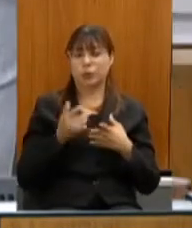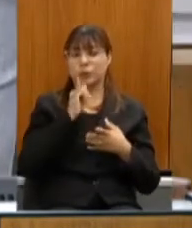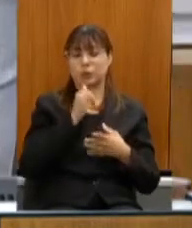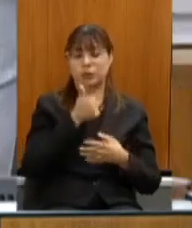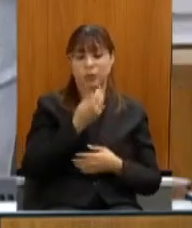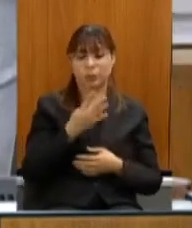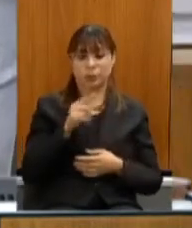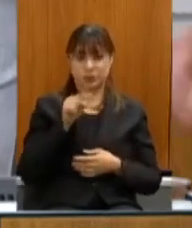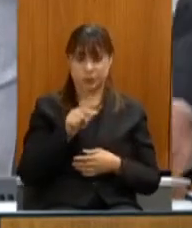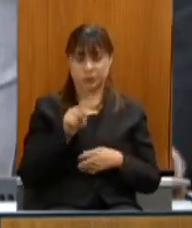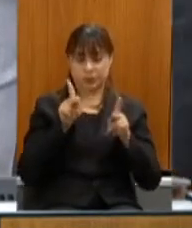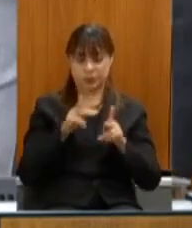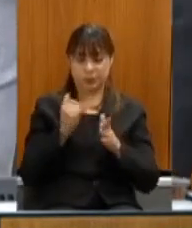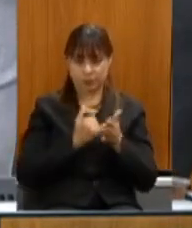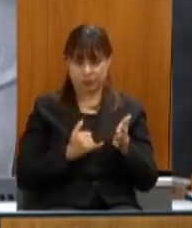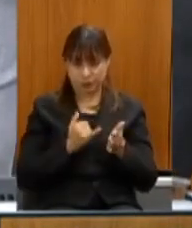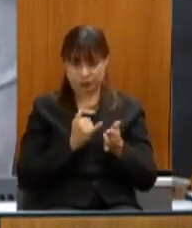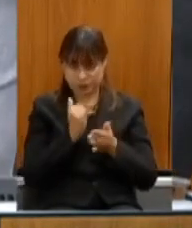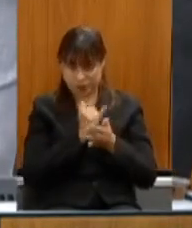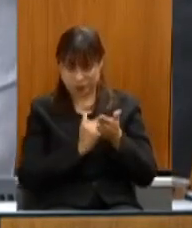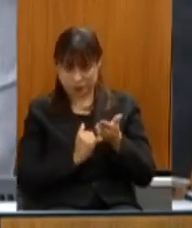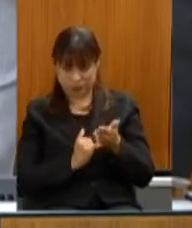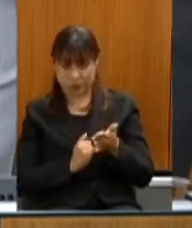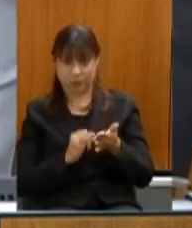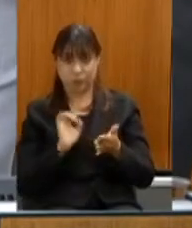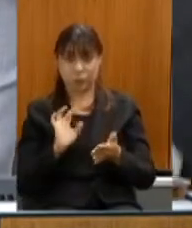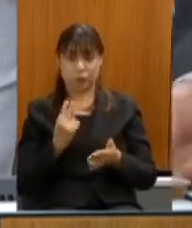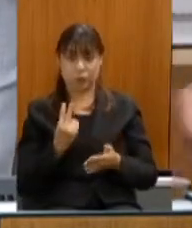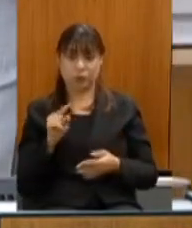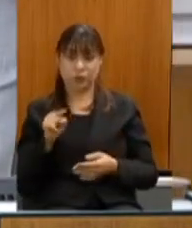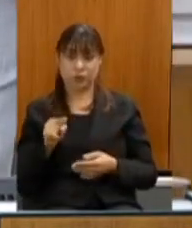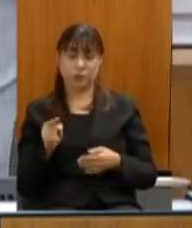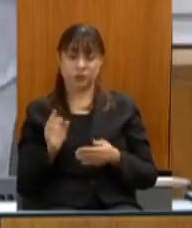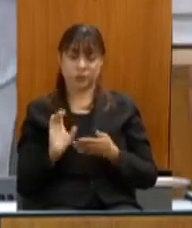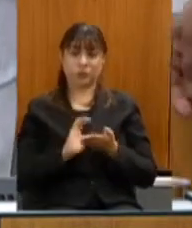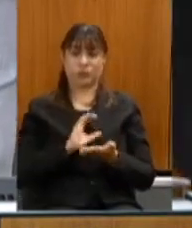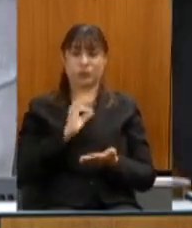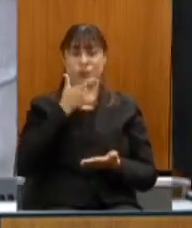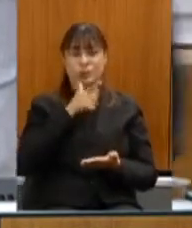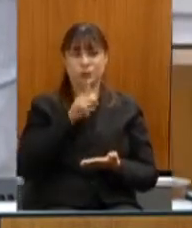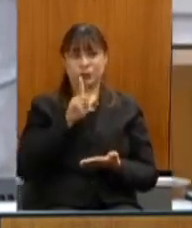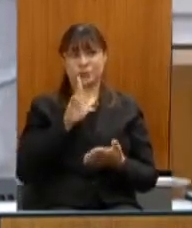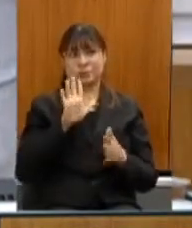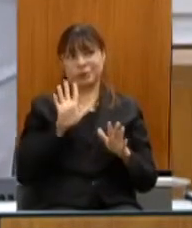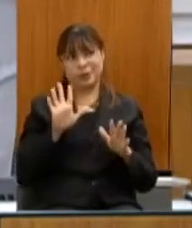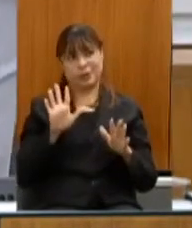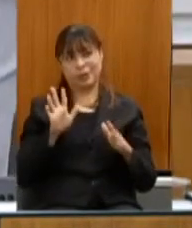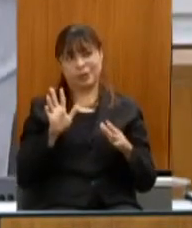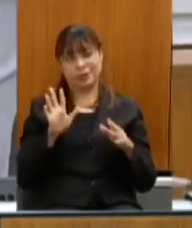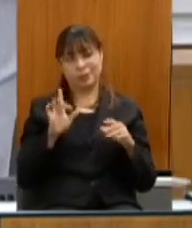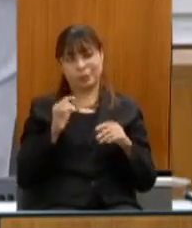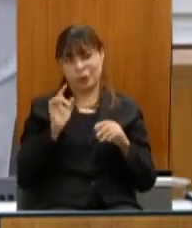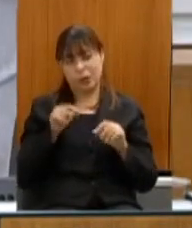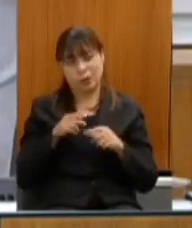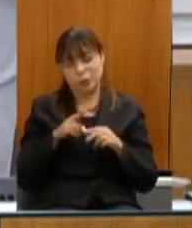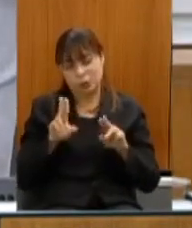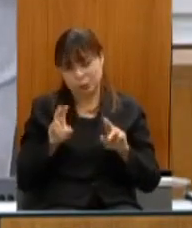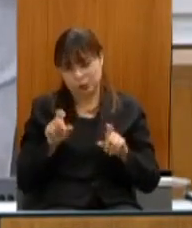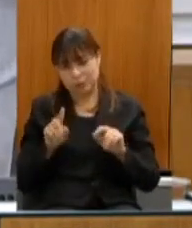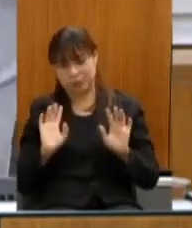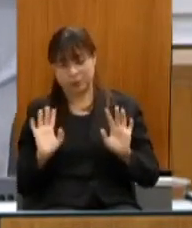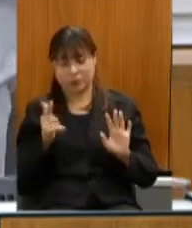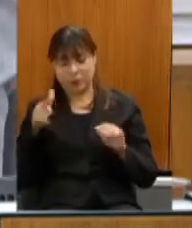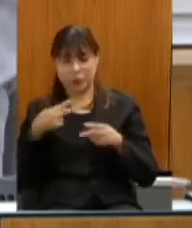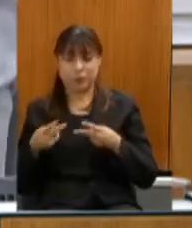mil que se inscreveram só 2 mil receberam mas aí já é outro caso porque a sobreposição de políticas eu